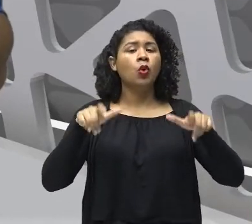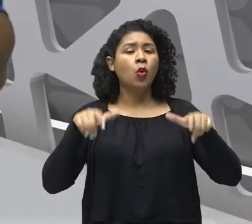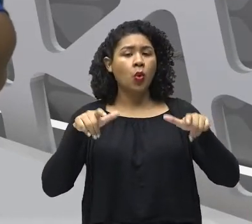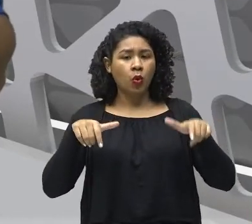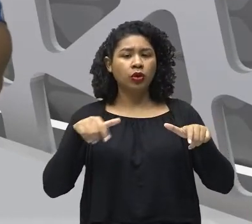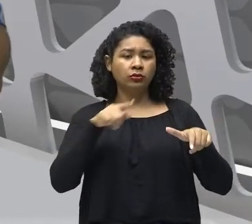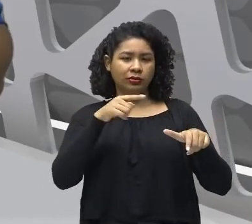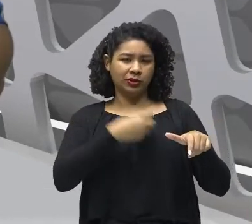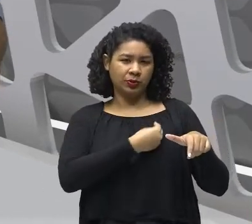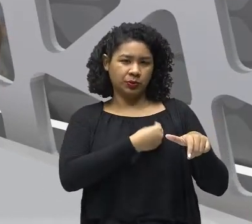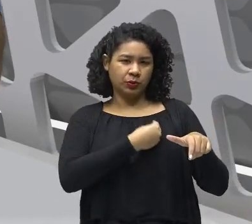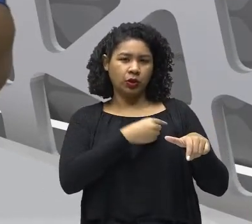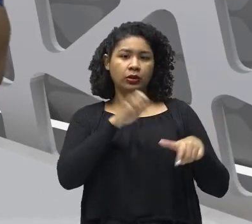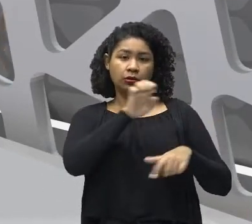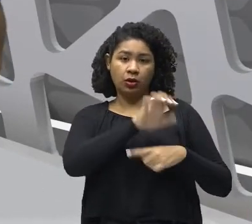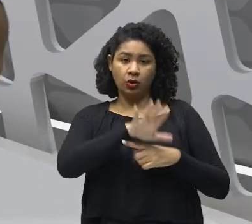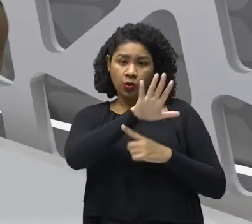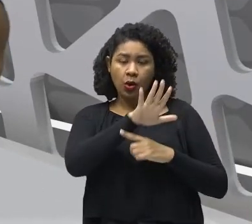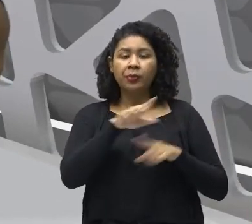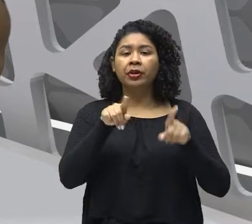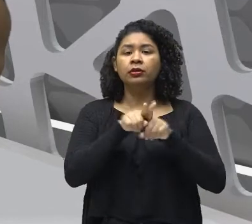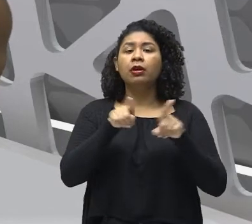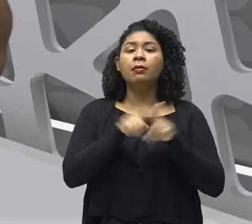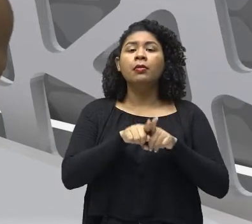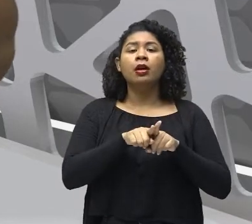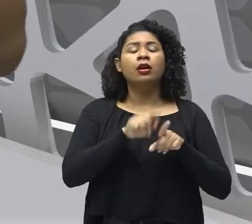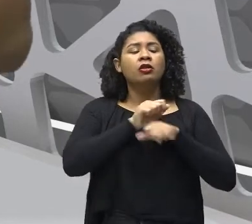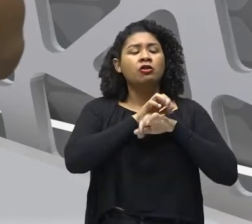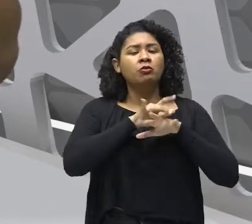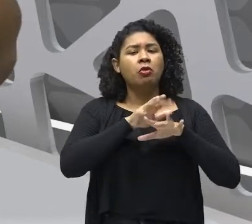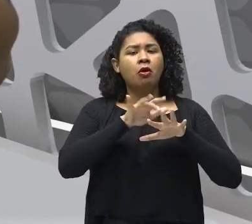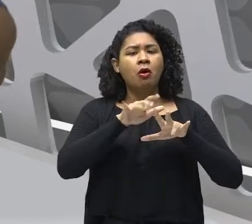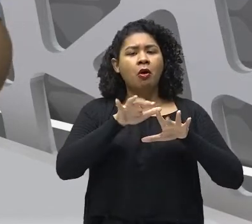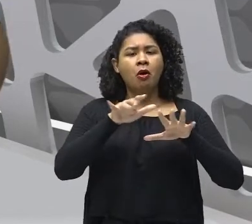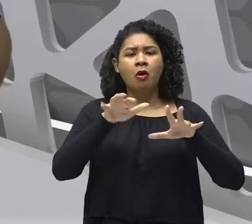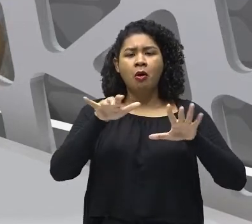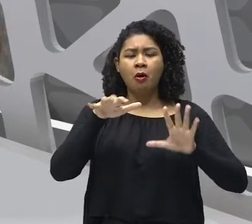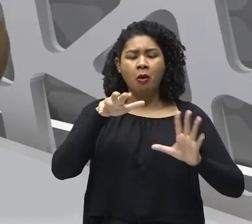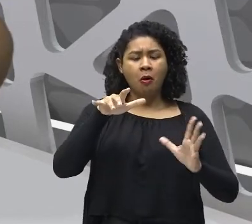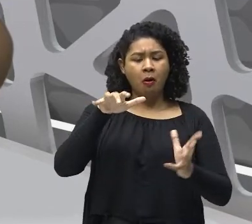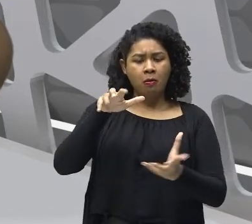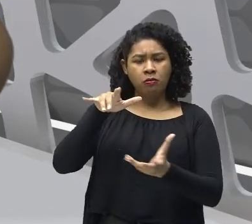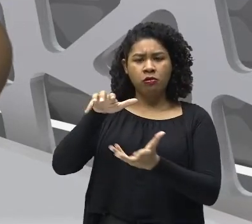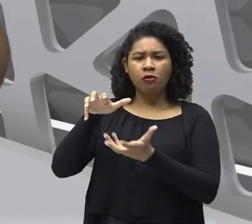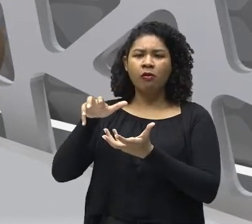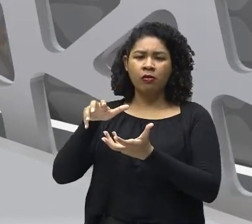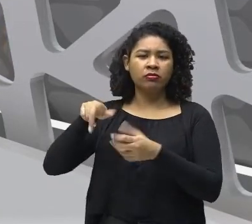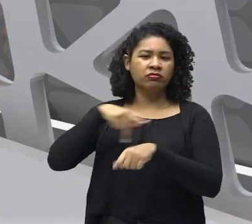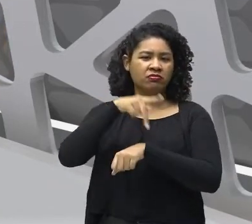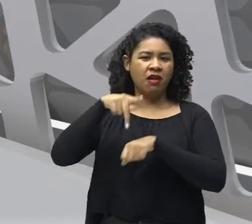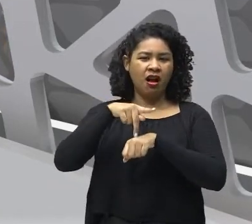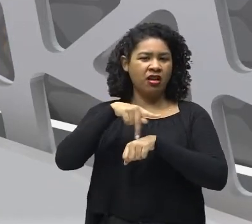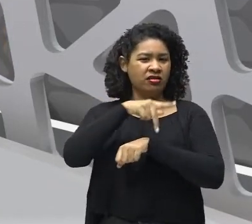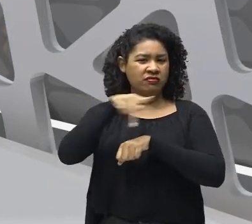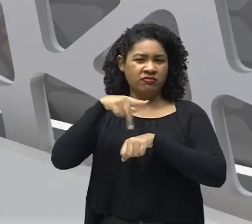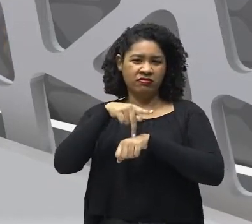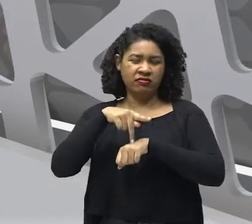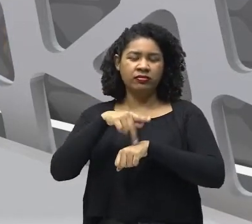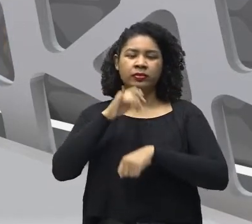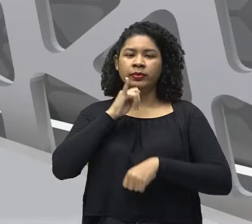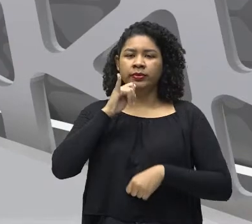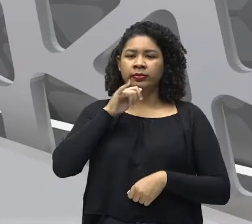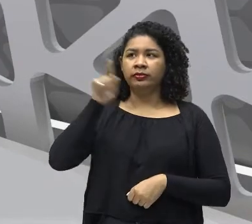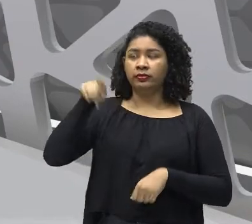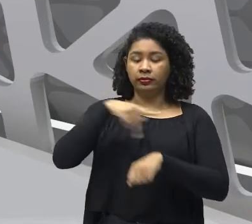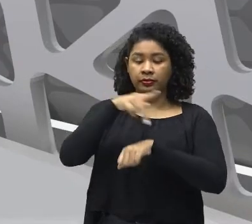momento, ali nessa parte da Europa, Mas também ela vai sair dali e vai para outros países. A gente sabe que, por exemplo, na Inglaterra nós tivemos ali a